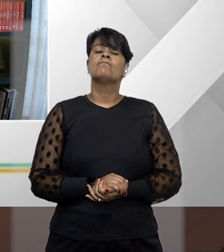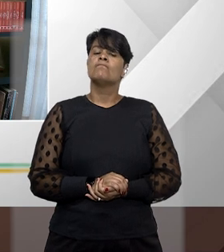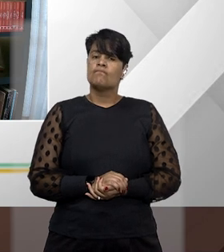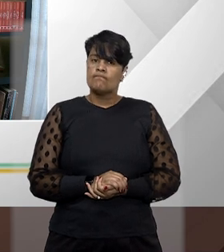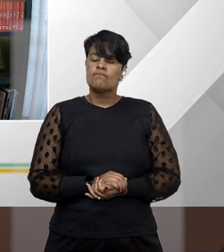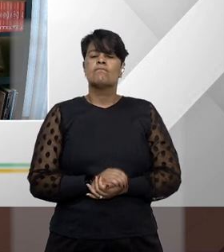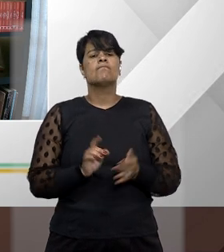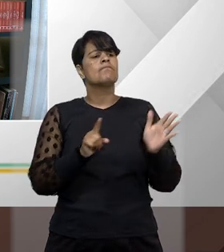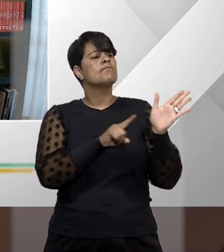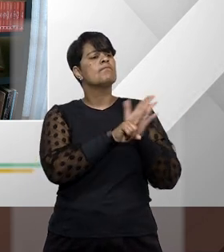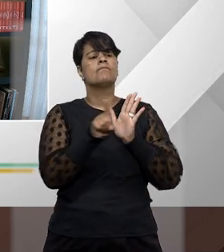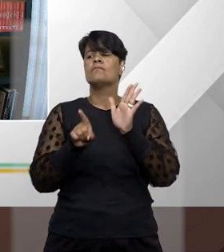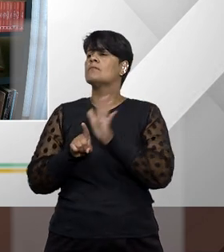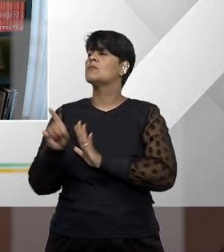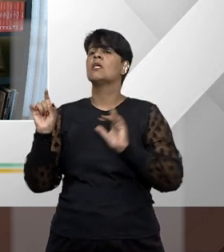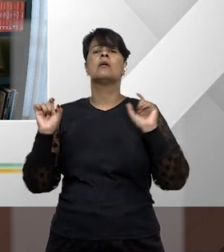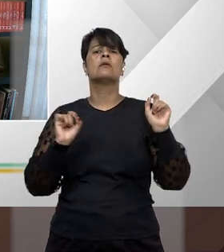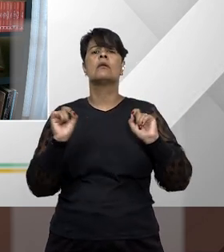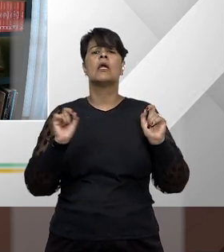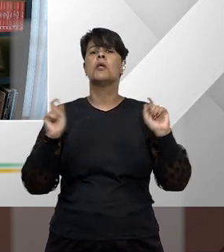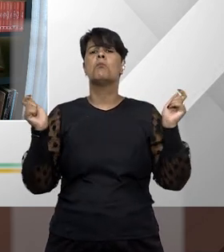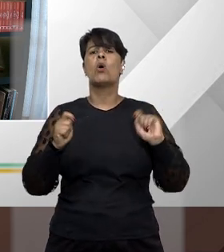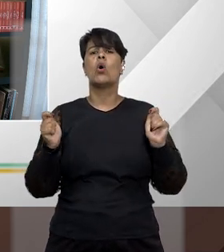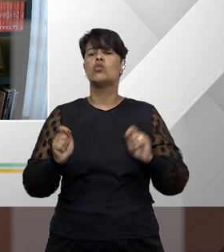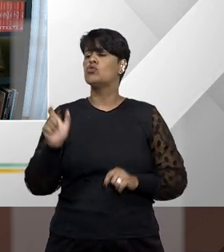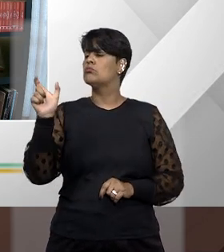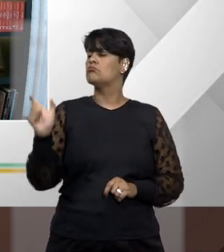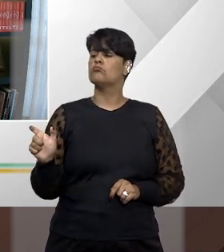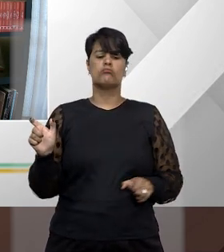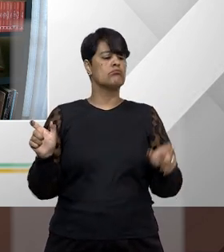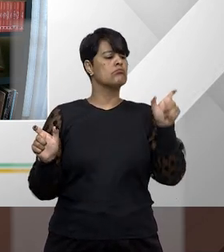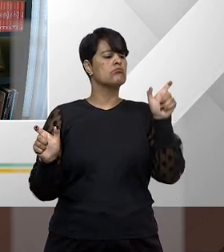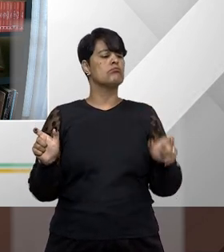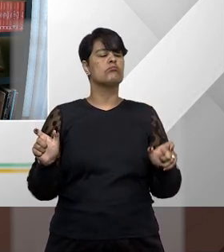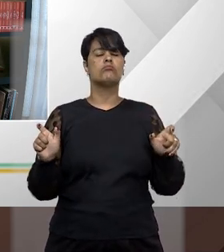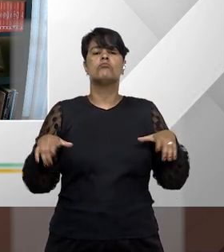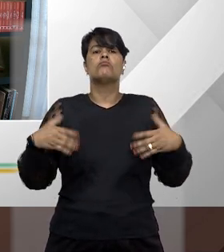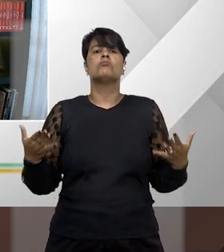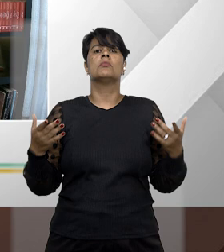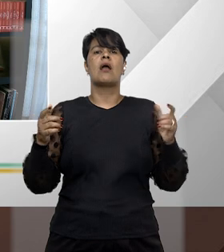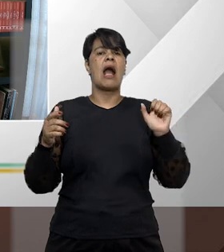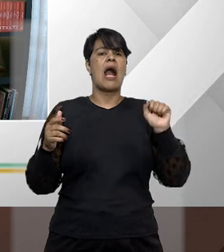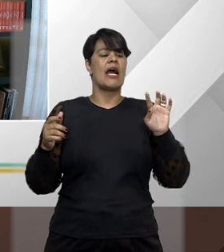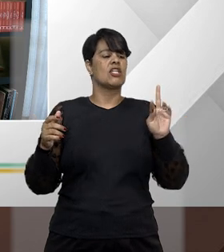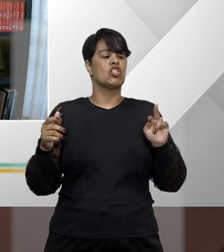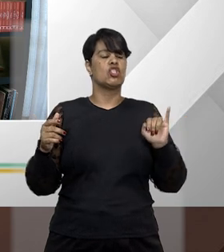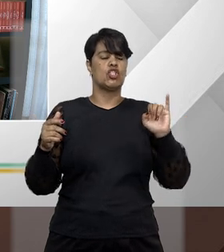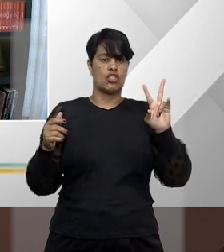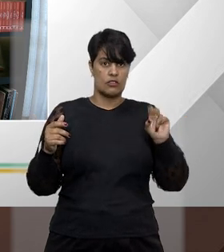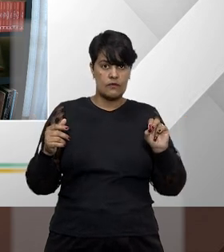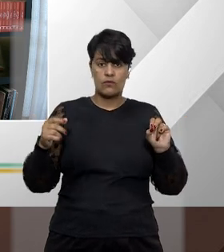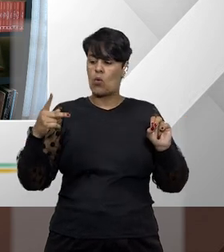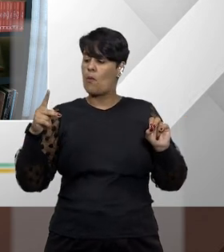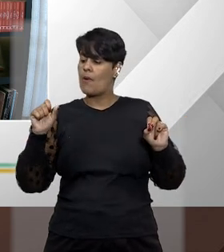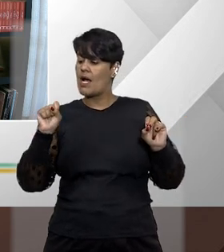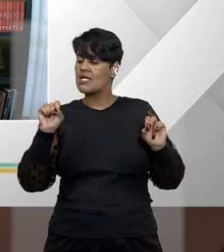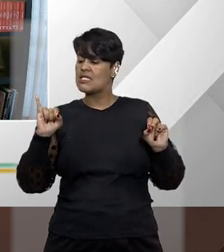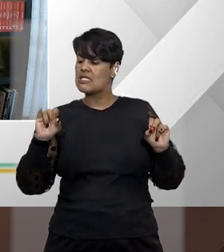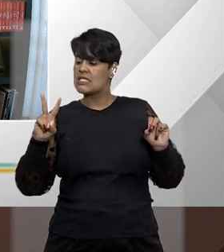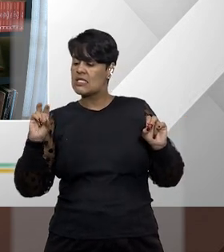E quem é que pode ser parte no mandato de segurança? Ou seja, quem é que pode integrar os polos ativo e passivo dessa ação?